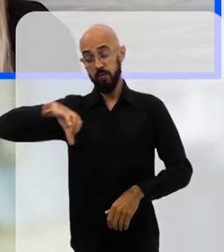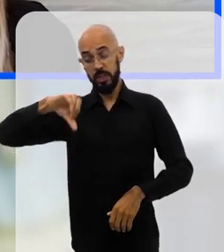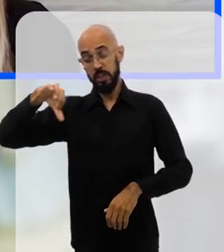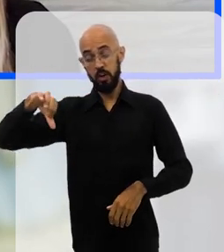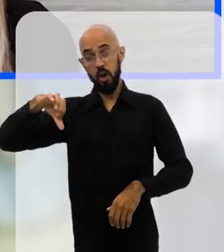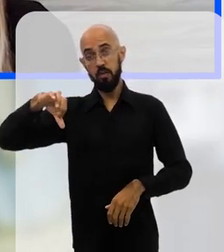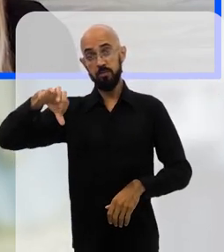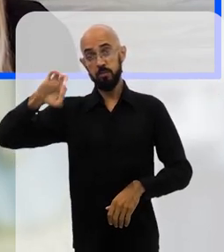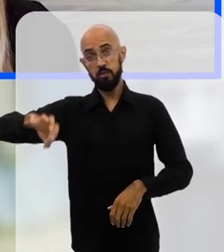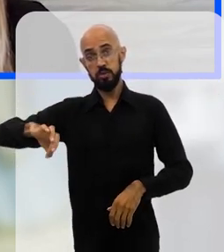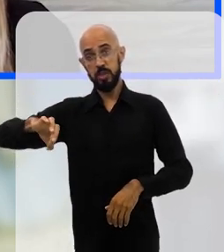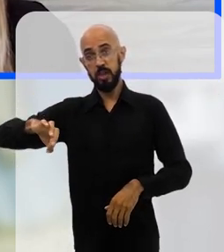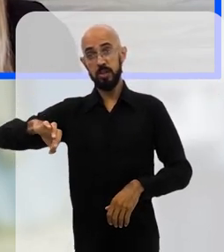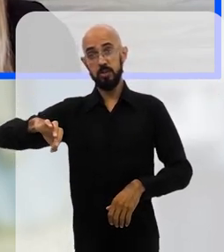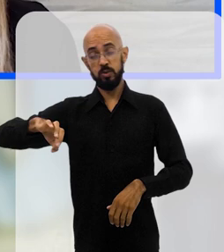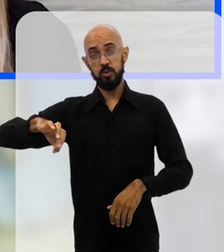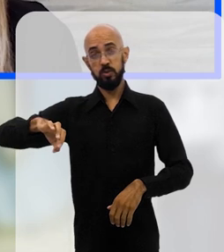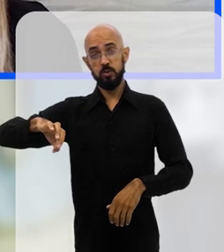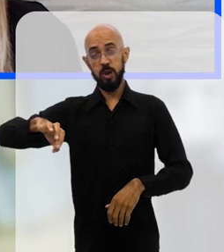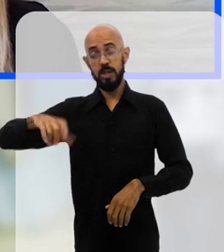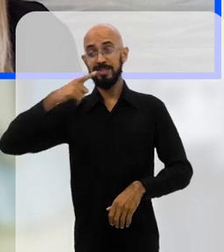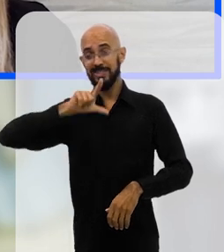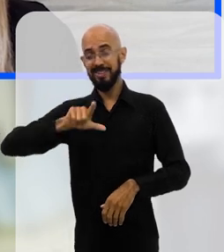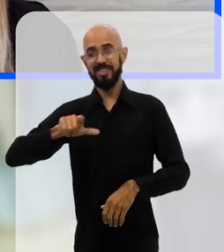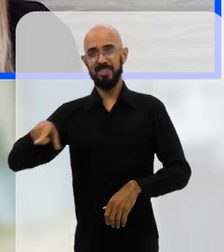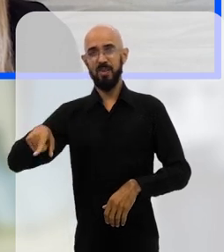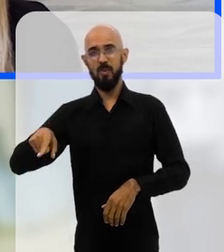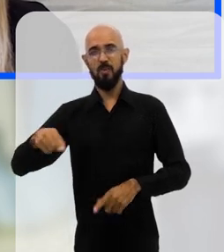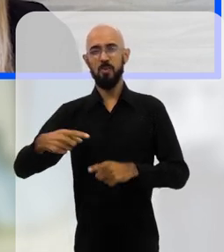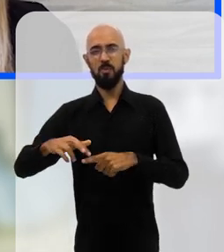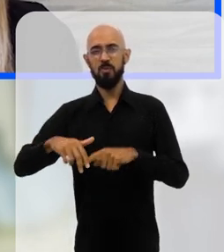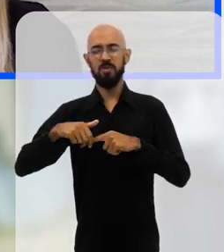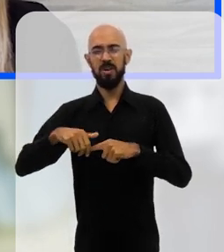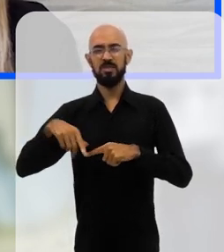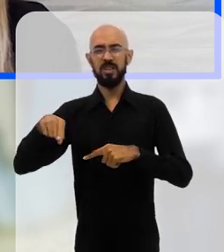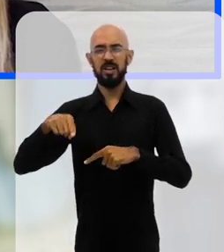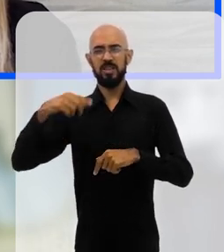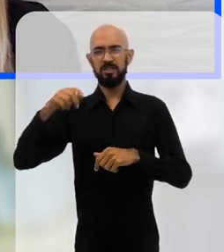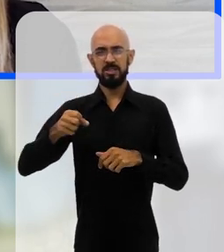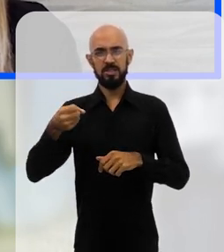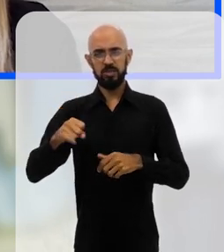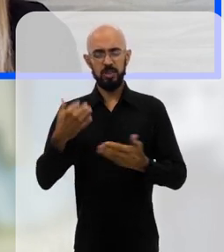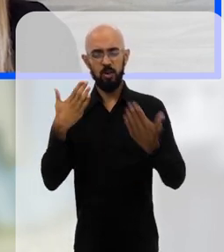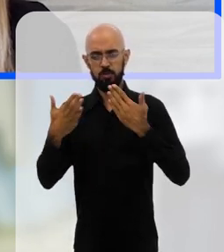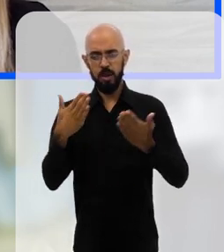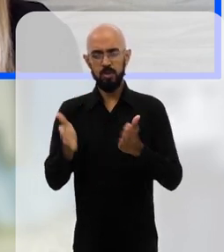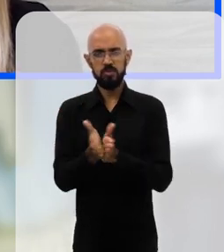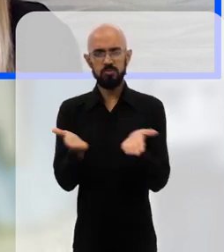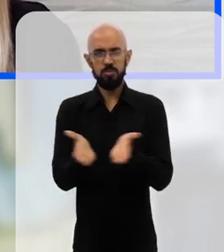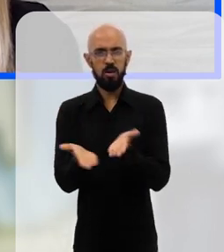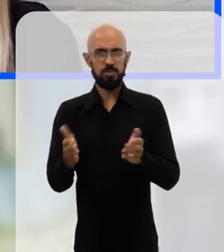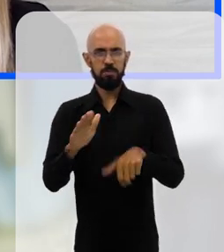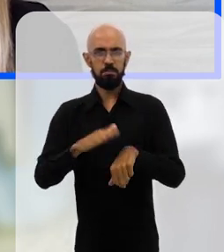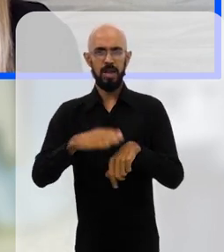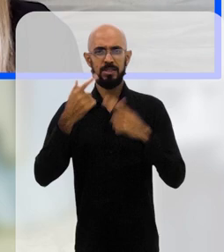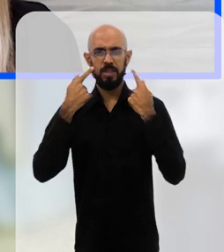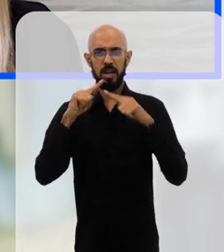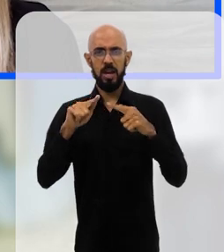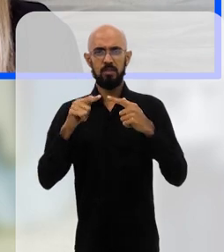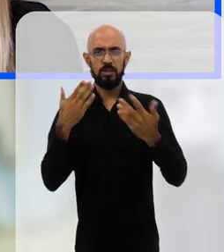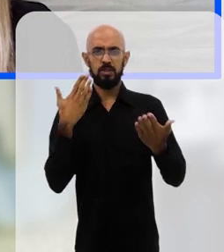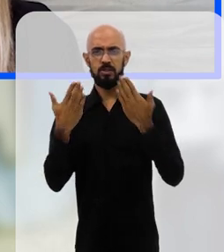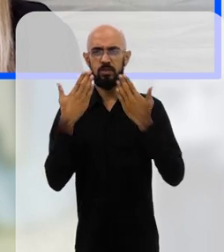99% da população em pior situação. E aí, quando a gente pega as pessoas mais pobres, essa situação é ainda mais grave.